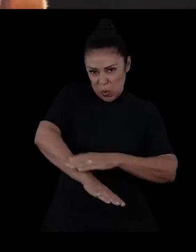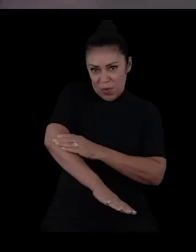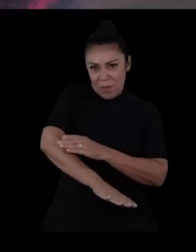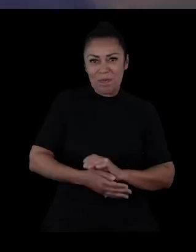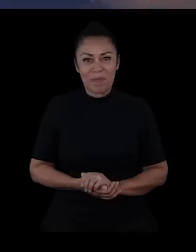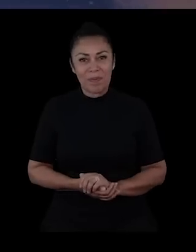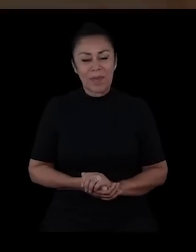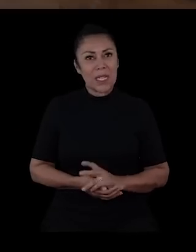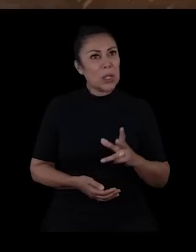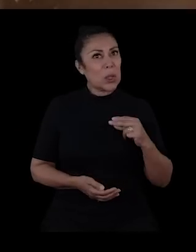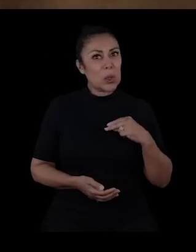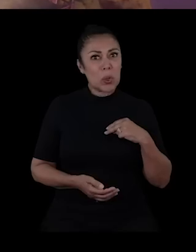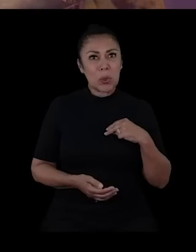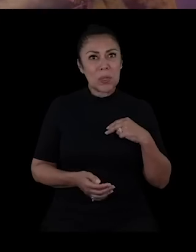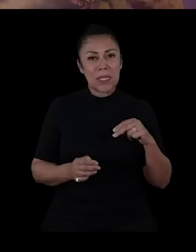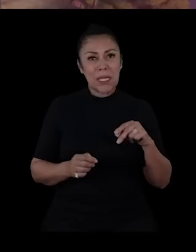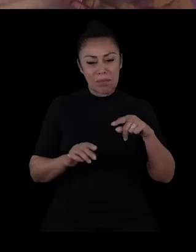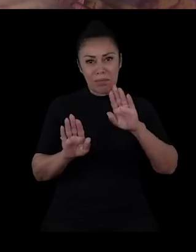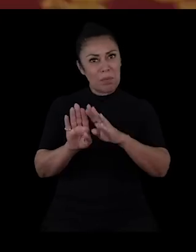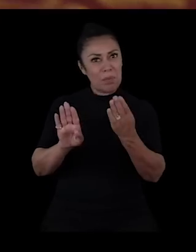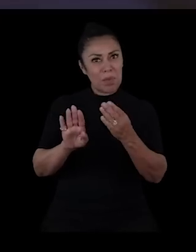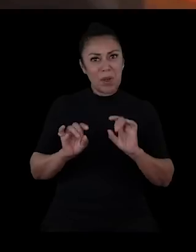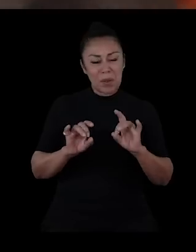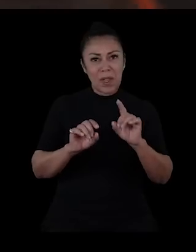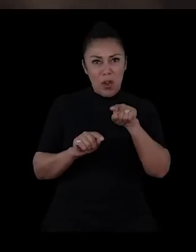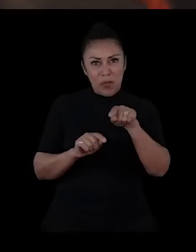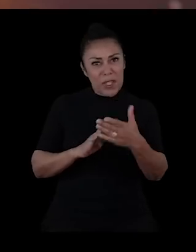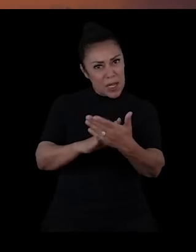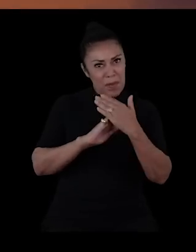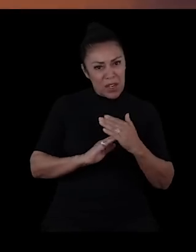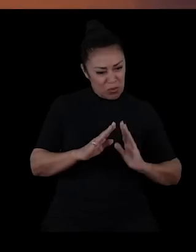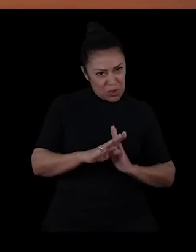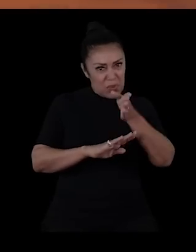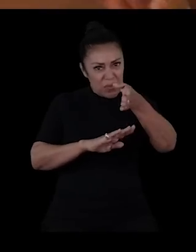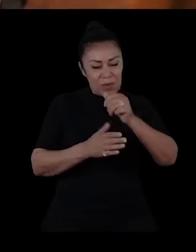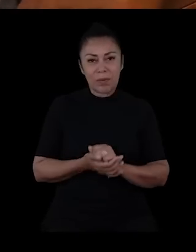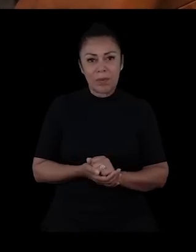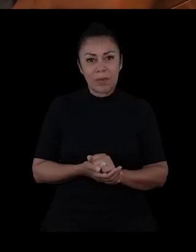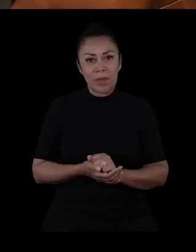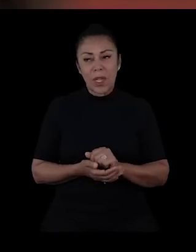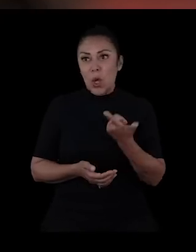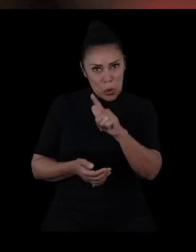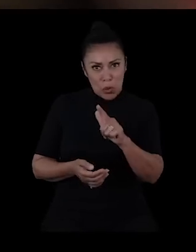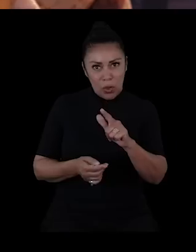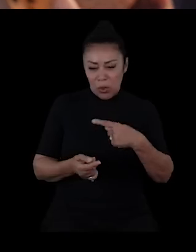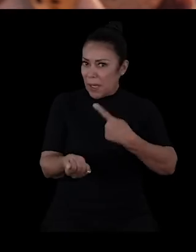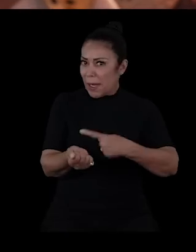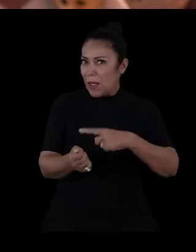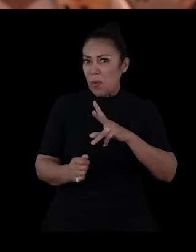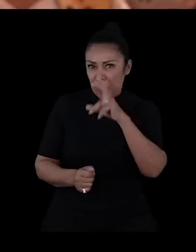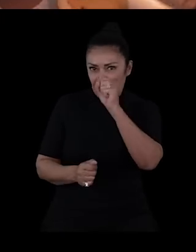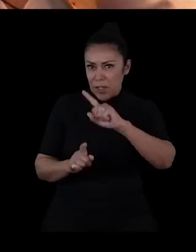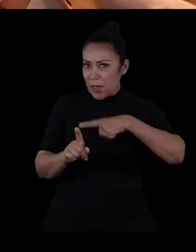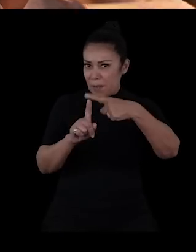botas. Escuda a tortilha. Um monstro gigante ataca. Um homem usa um violoncelo como arco. demais em